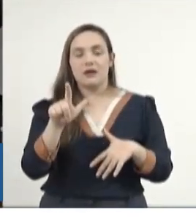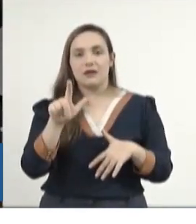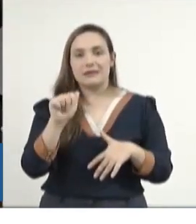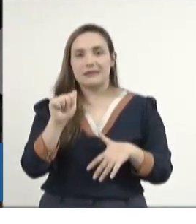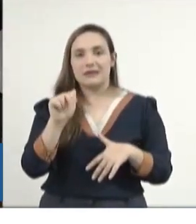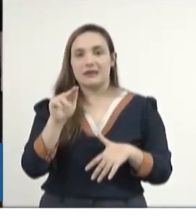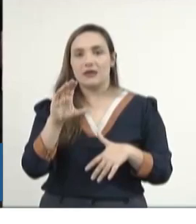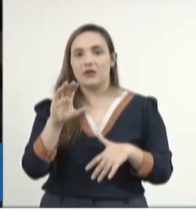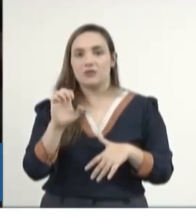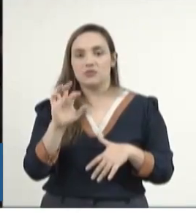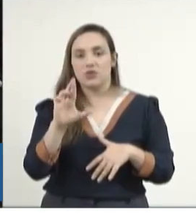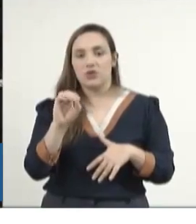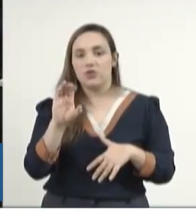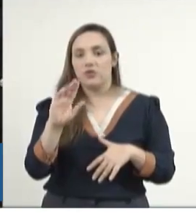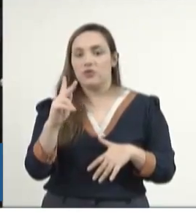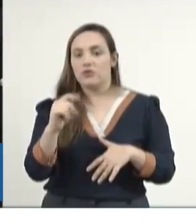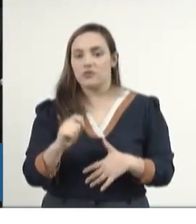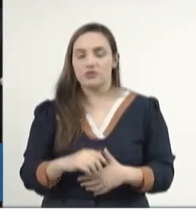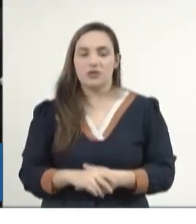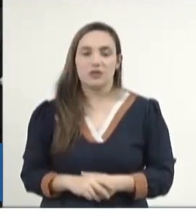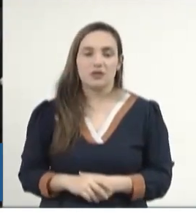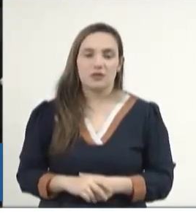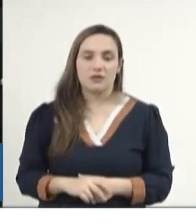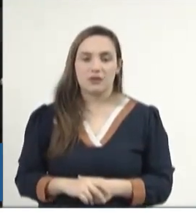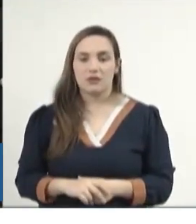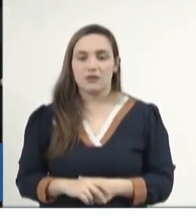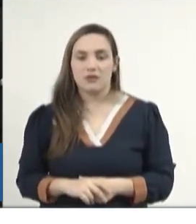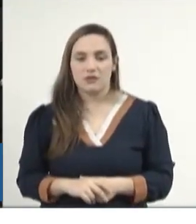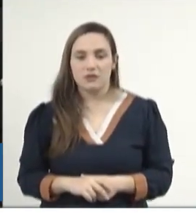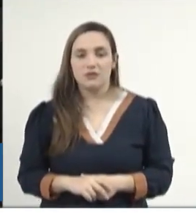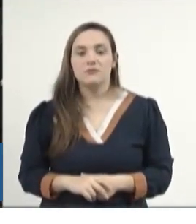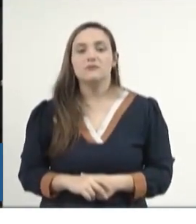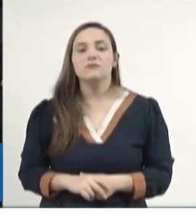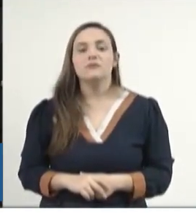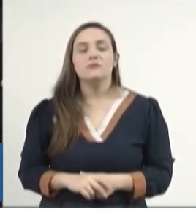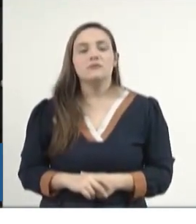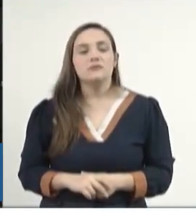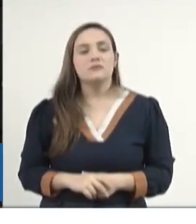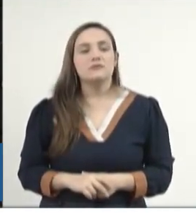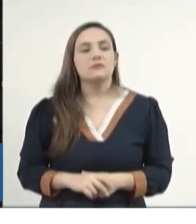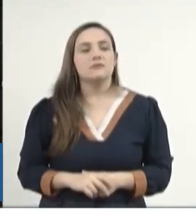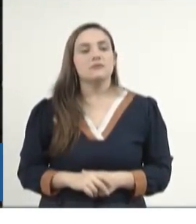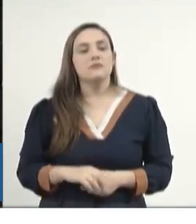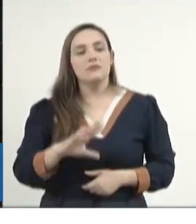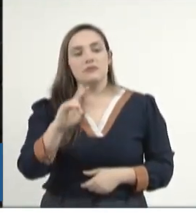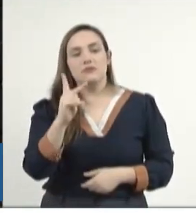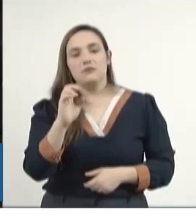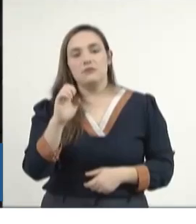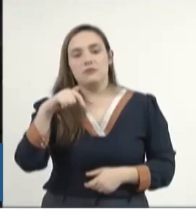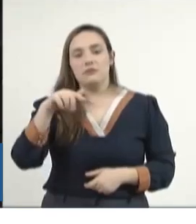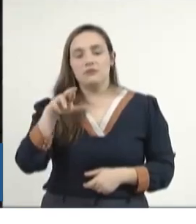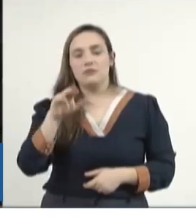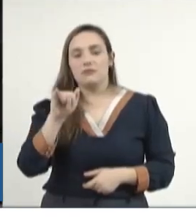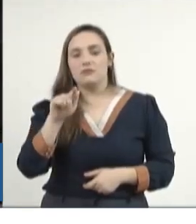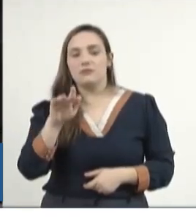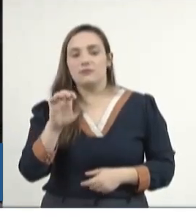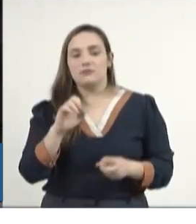que a gente já tinha apresentado antes, tinha Henrique de Mello Spengler, tinha